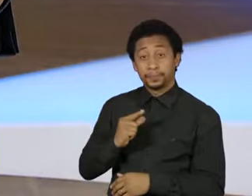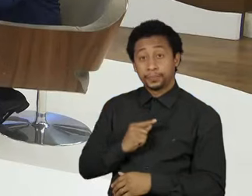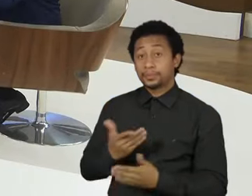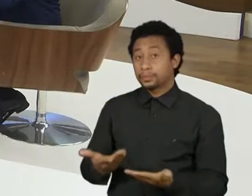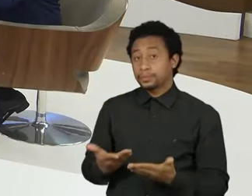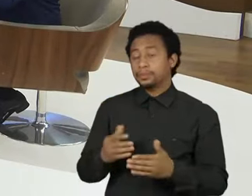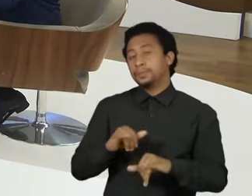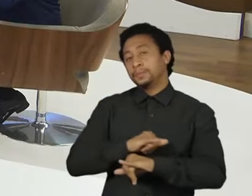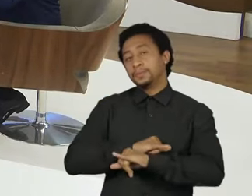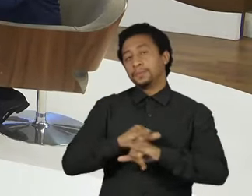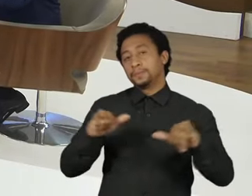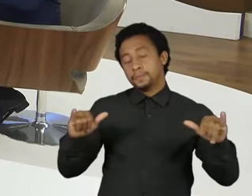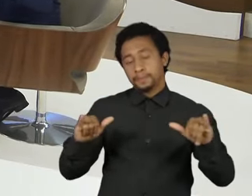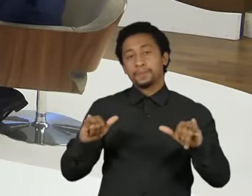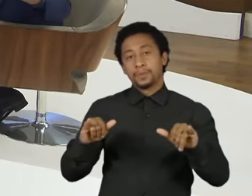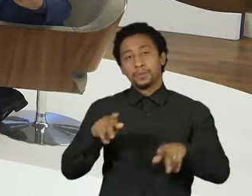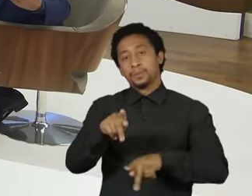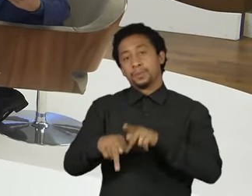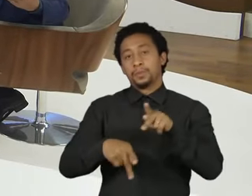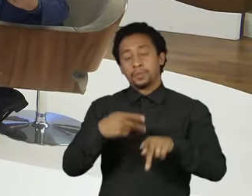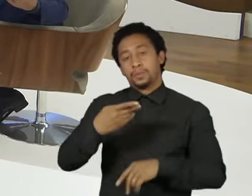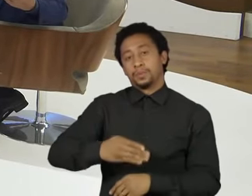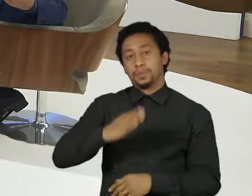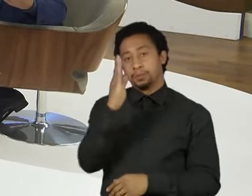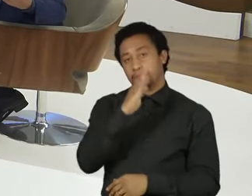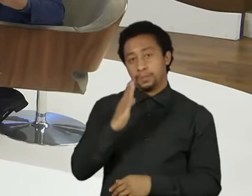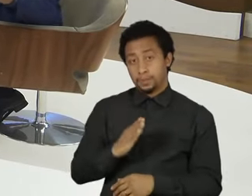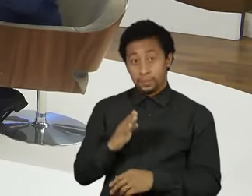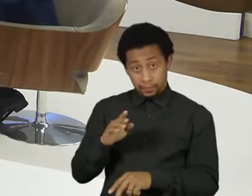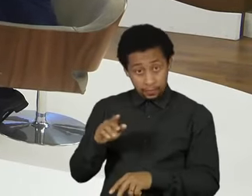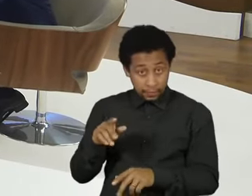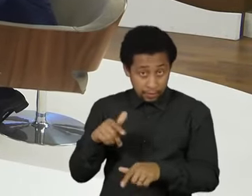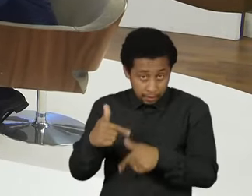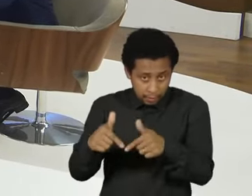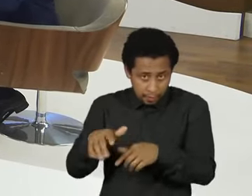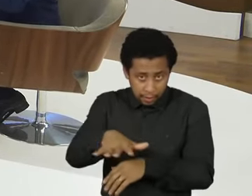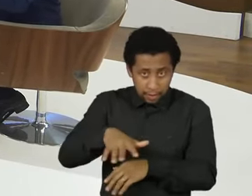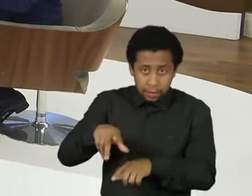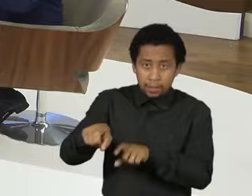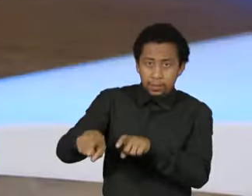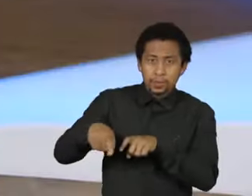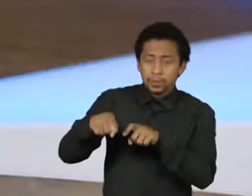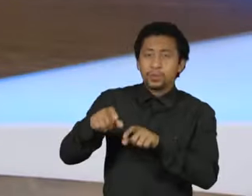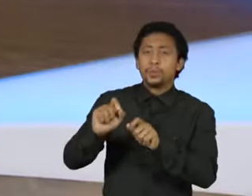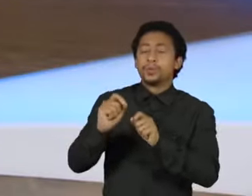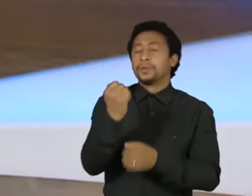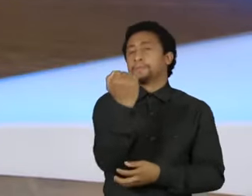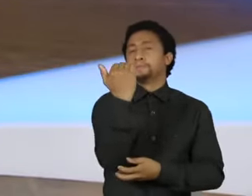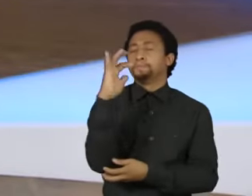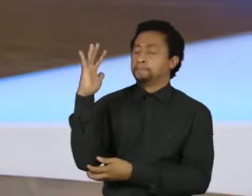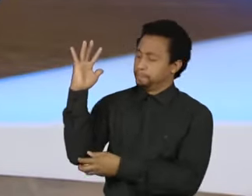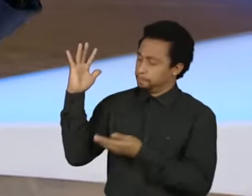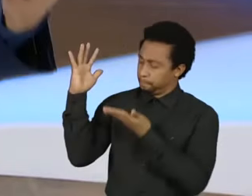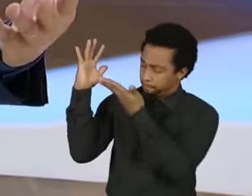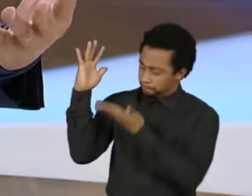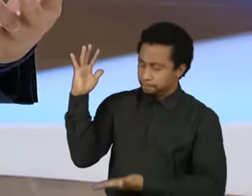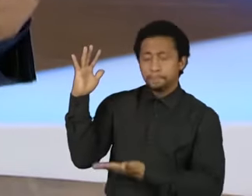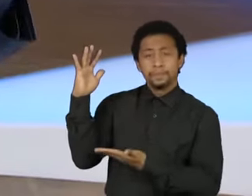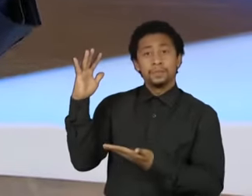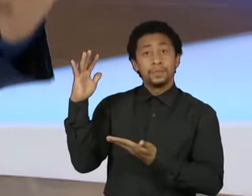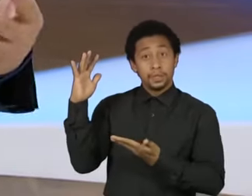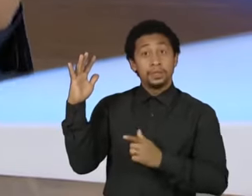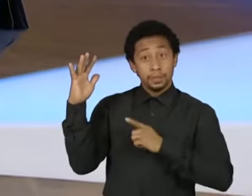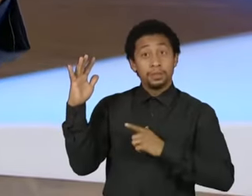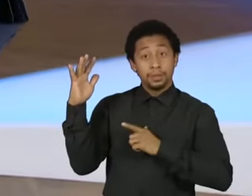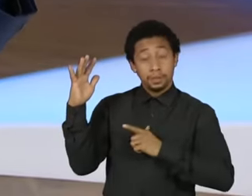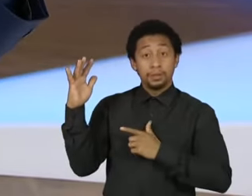inclusive para os brasileiros que trabalham na agricultura, que a floresta em pé, ela traz benefícios